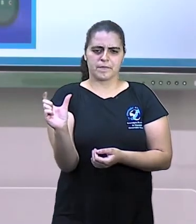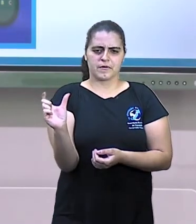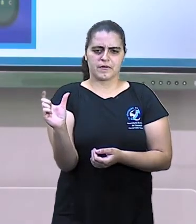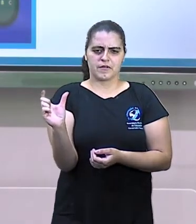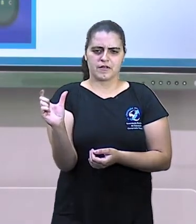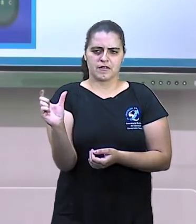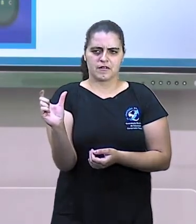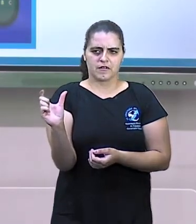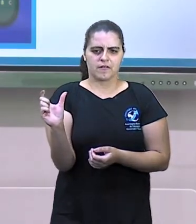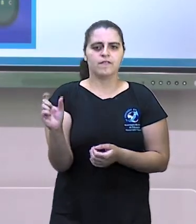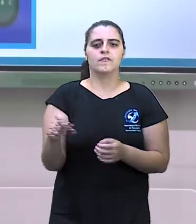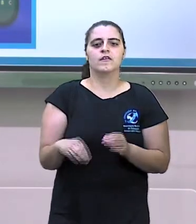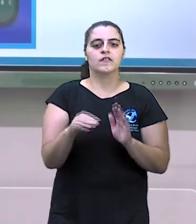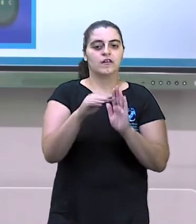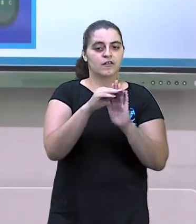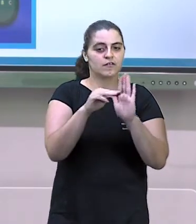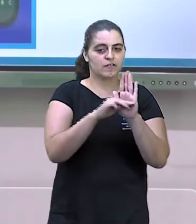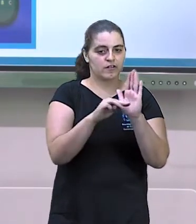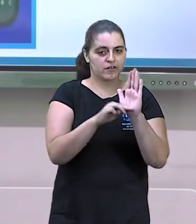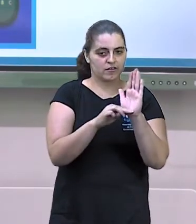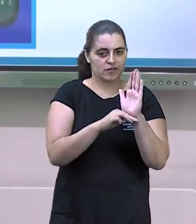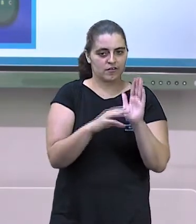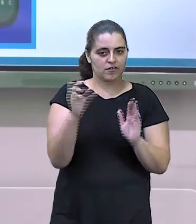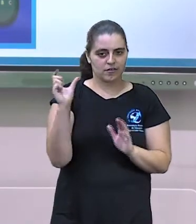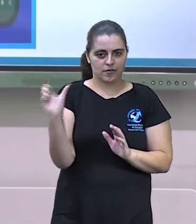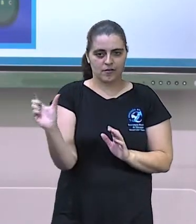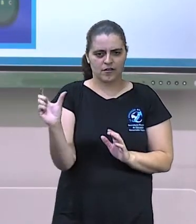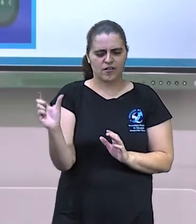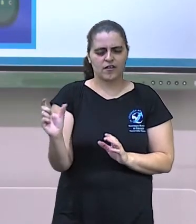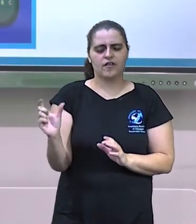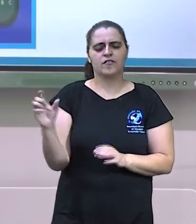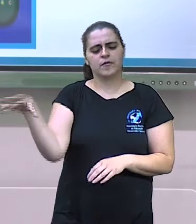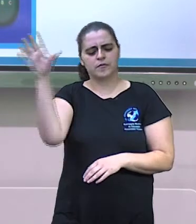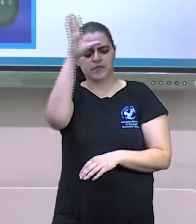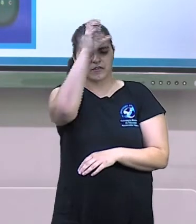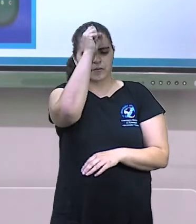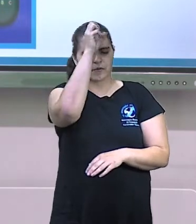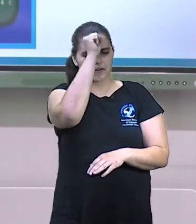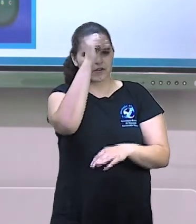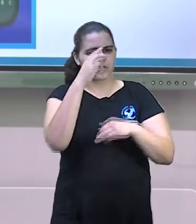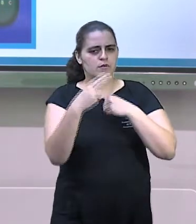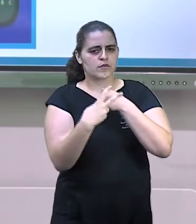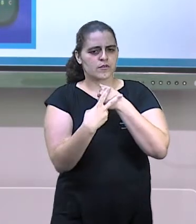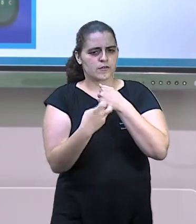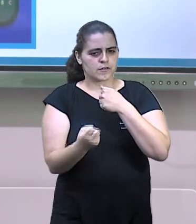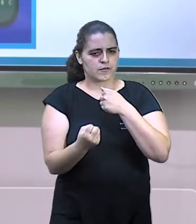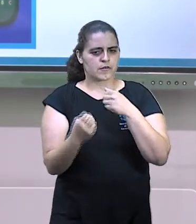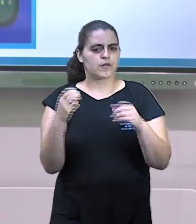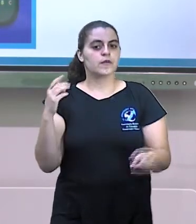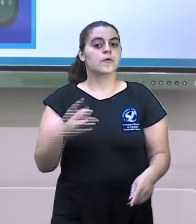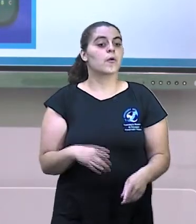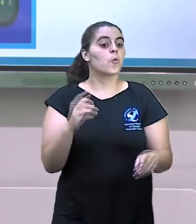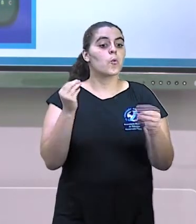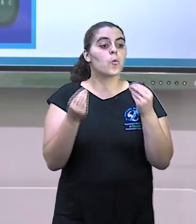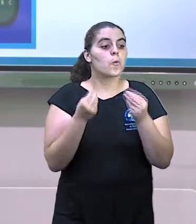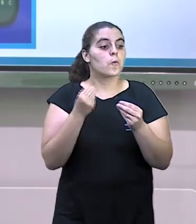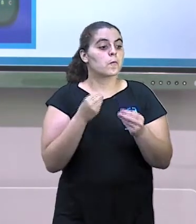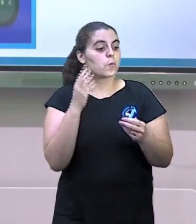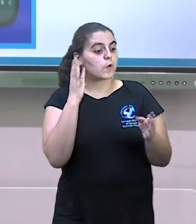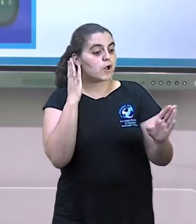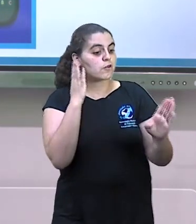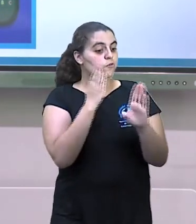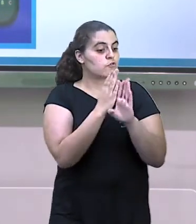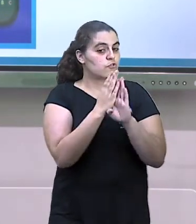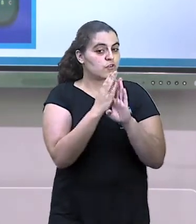classe de palavras. Nós vamos aprender o que são os verbos, como identificar na frase. Então,